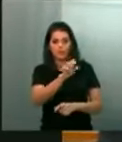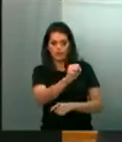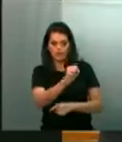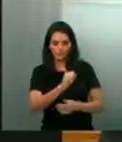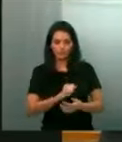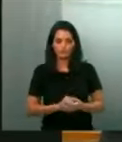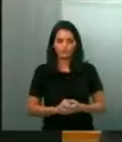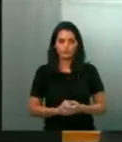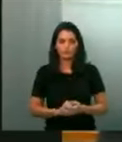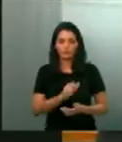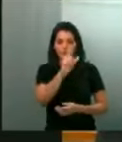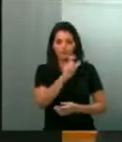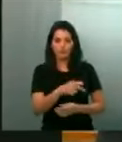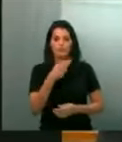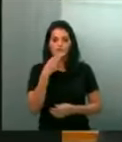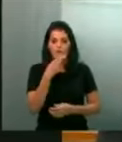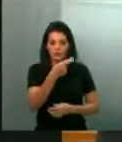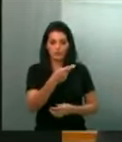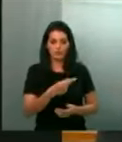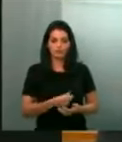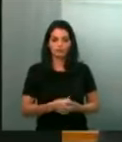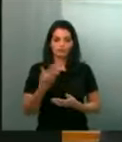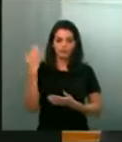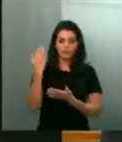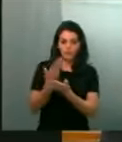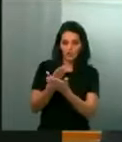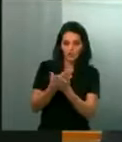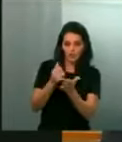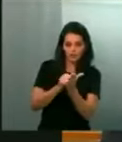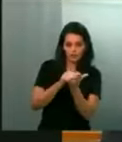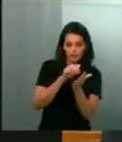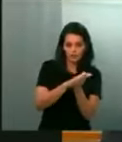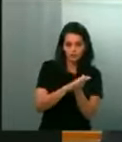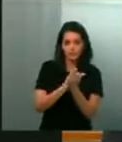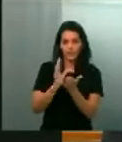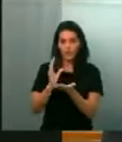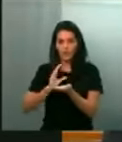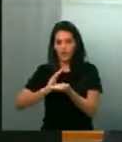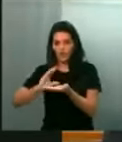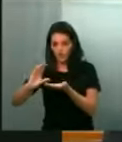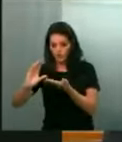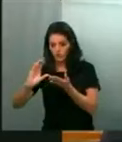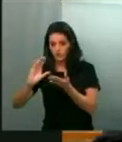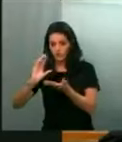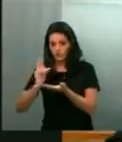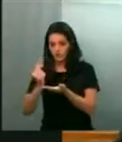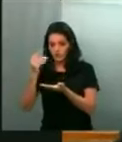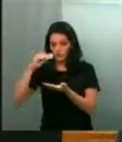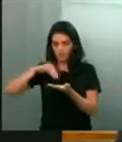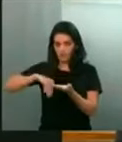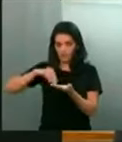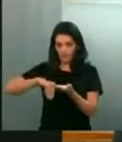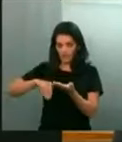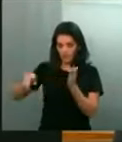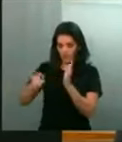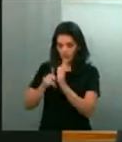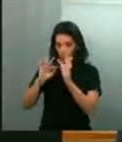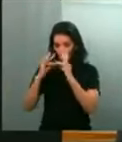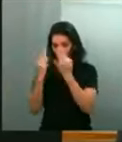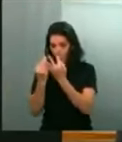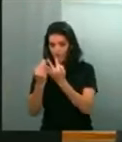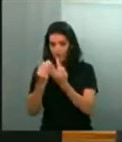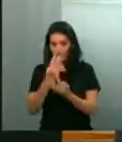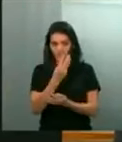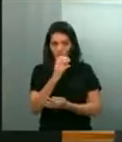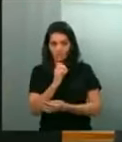disse aquilo que nós já tínhamos esse dado também anotado. 30% do orçamento familiar é gasto com